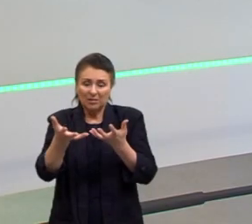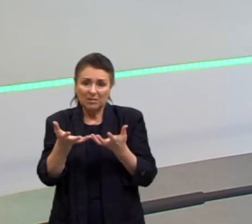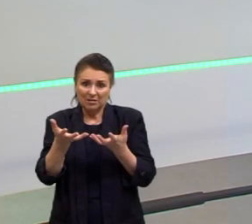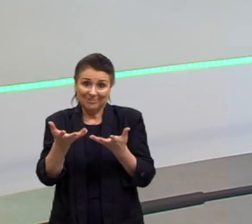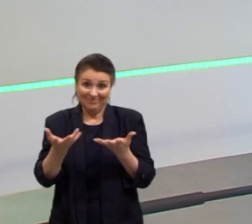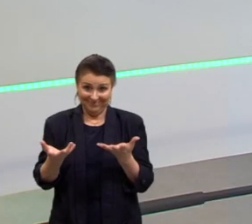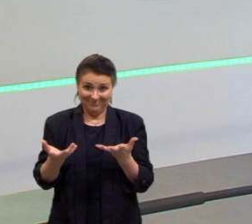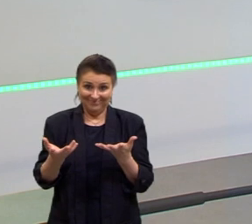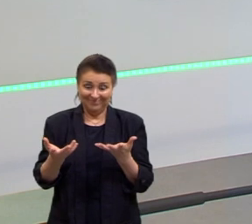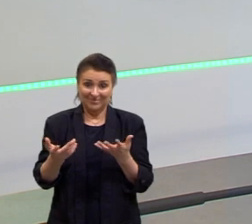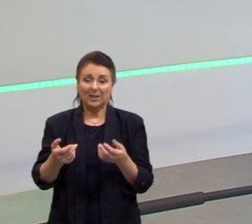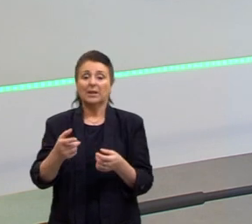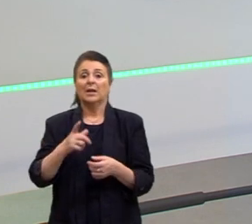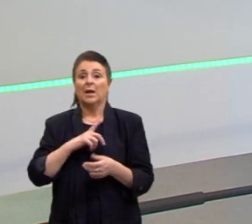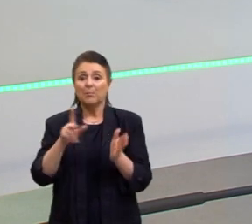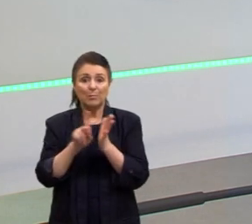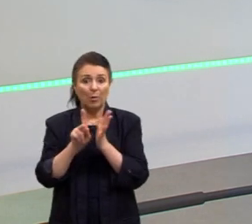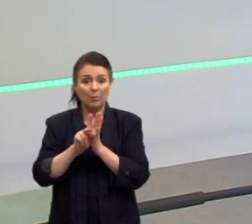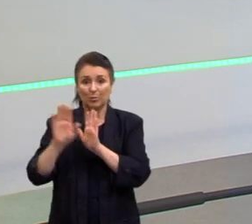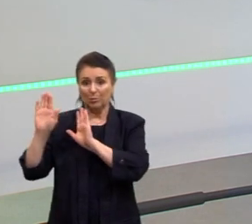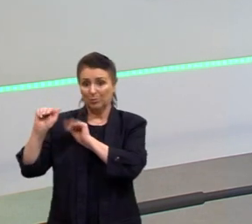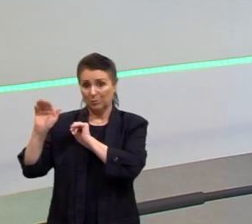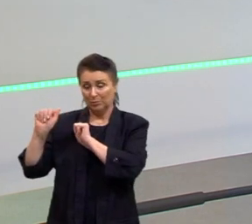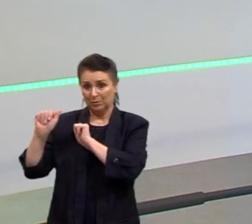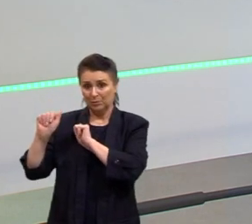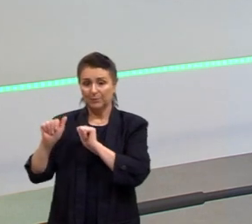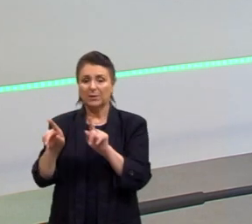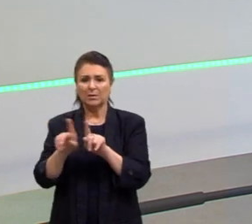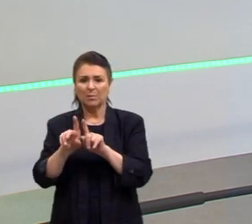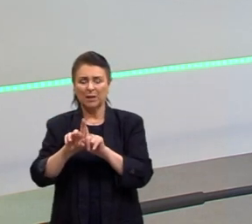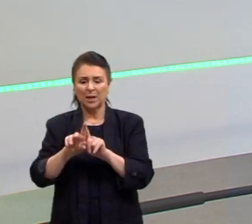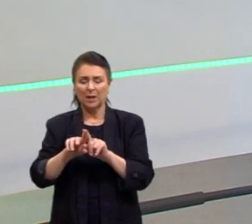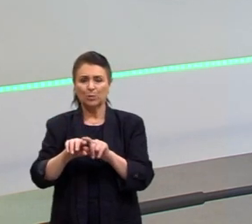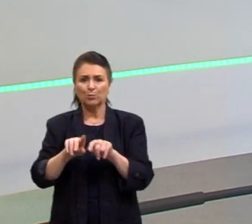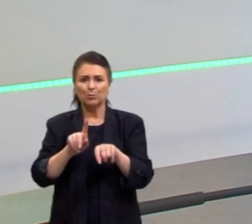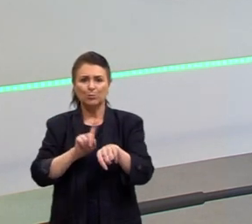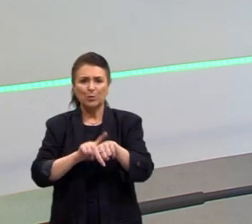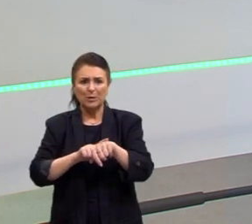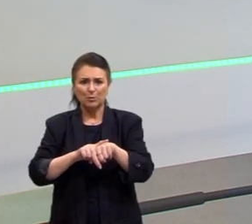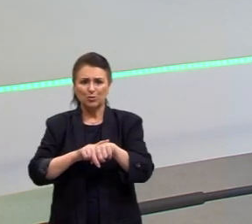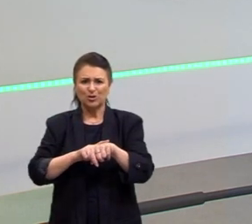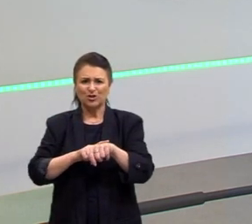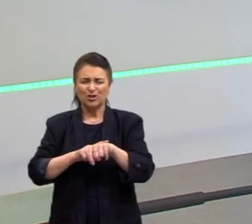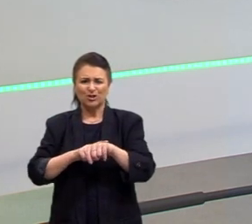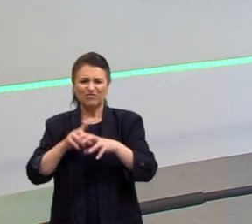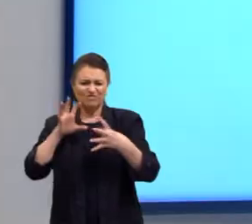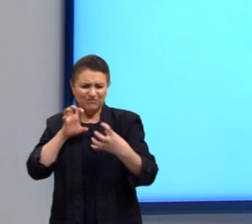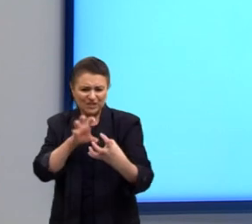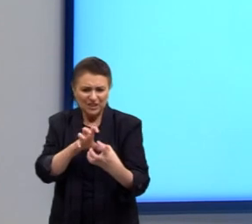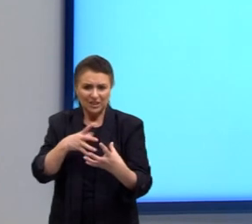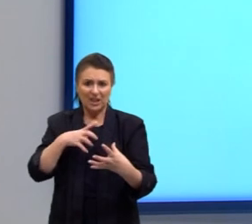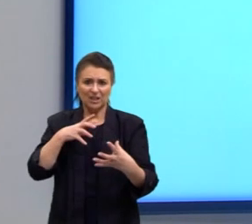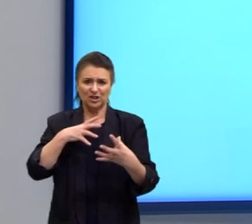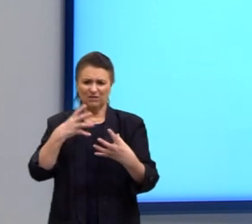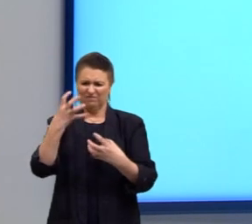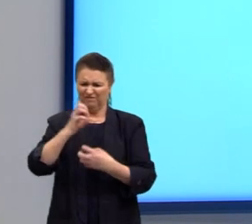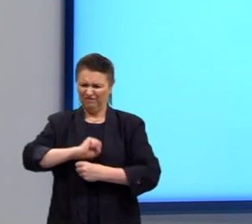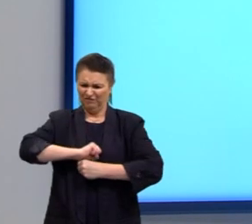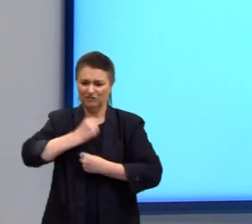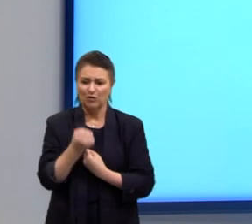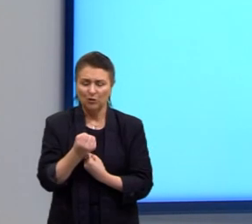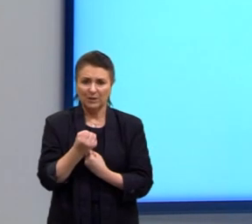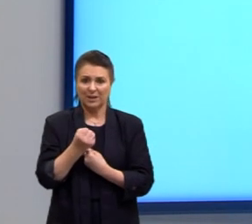sobre um momento de fúria, um momento de briga entre as irmãs aqui, entre a